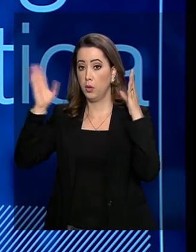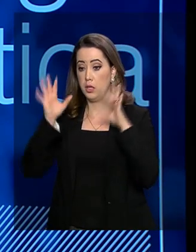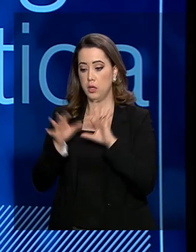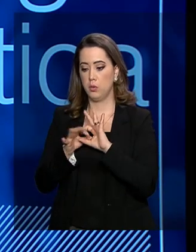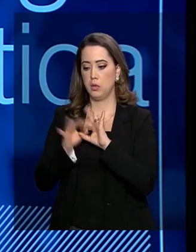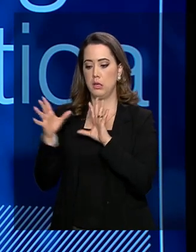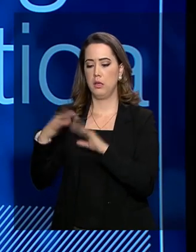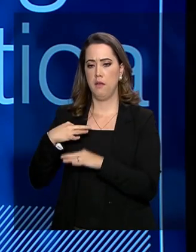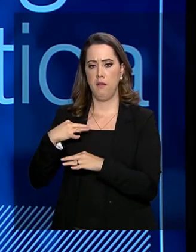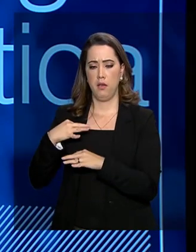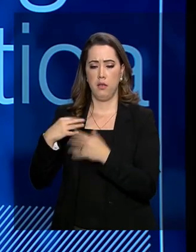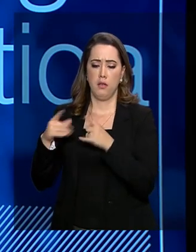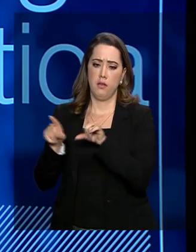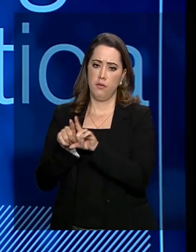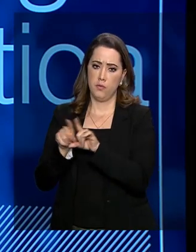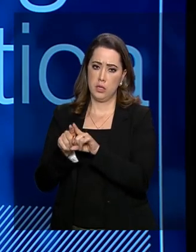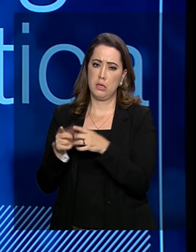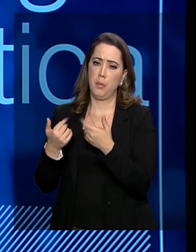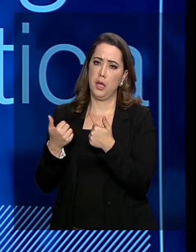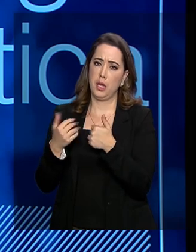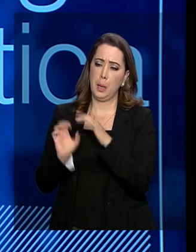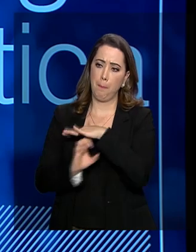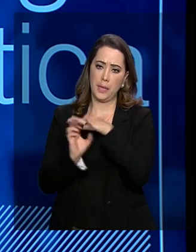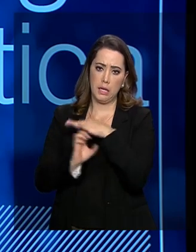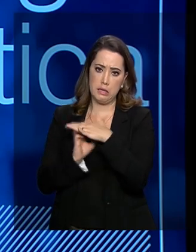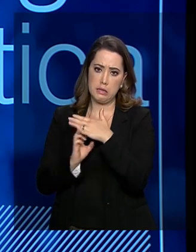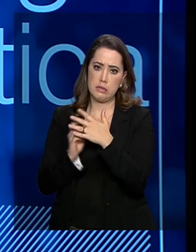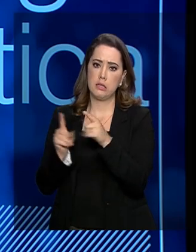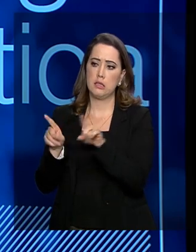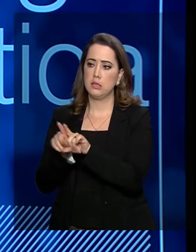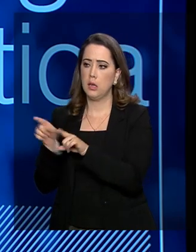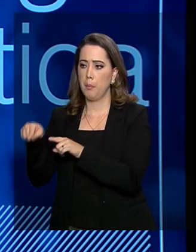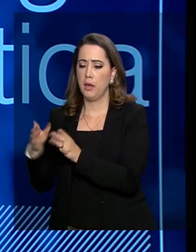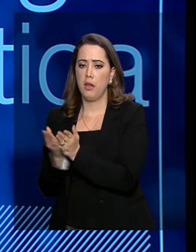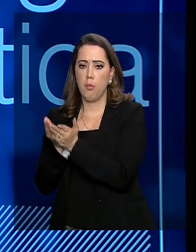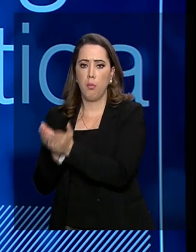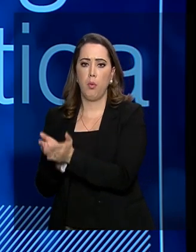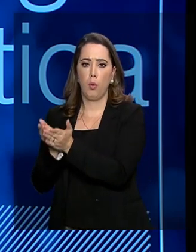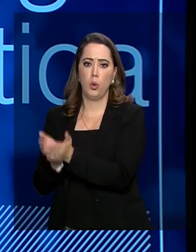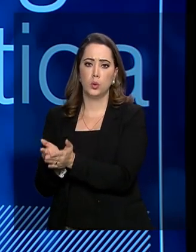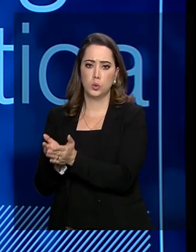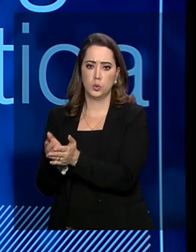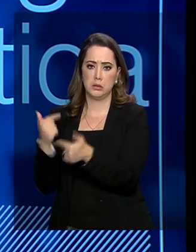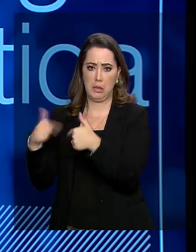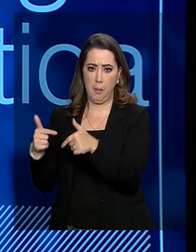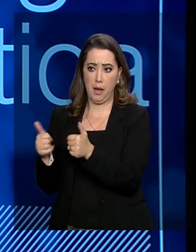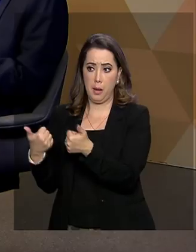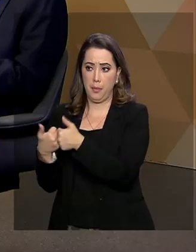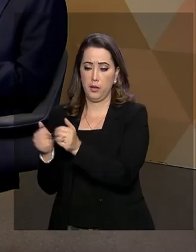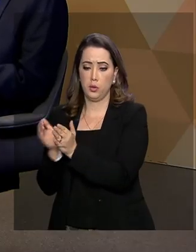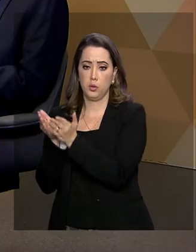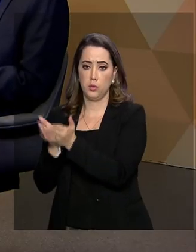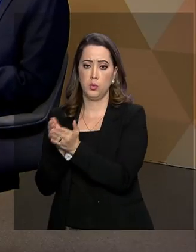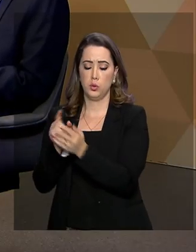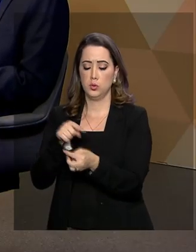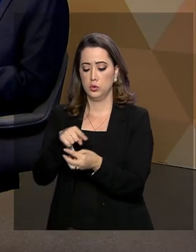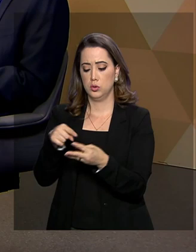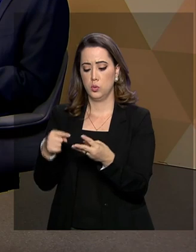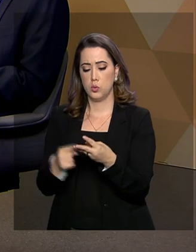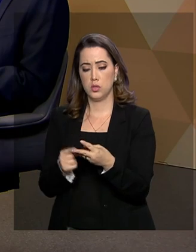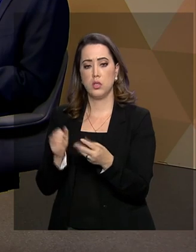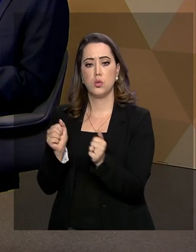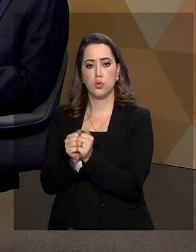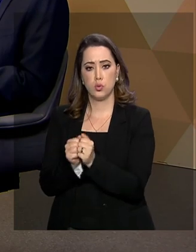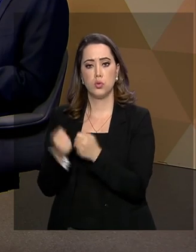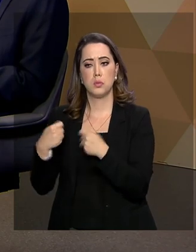das transportadoras e dos embarcadores muito próximo e mantendo esse diálogo de forma que nós encontremos sempre o consenso entre os três autores.